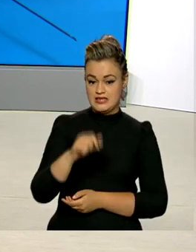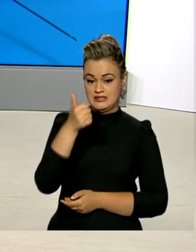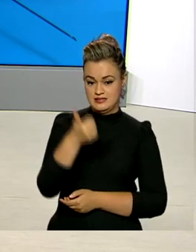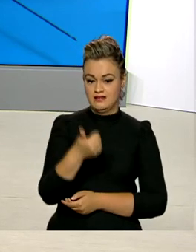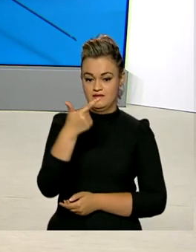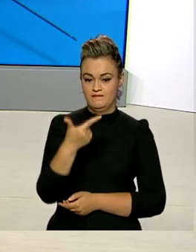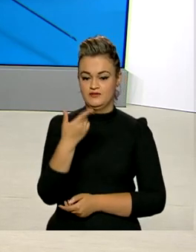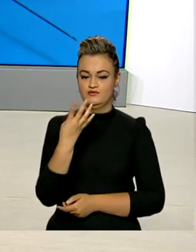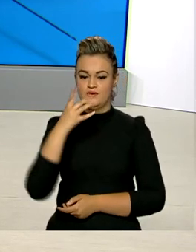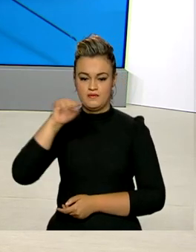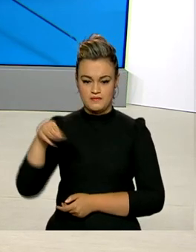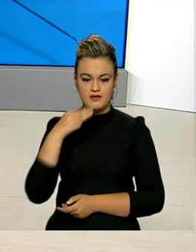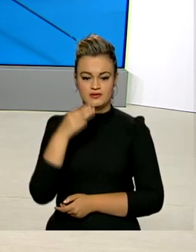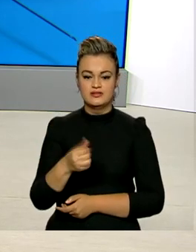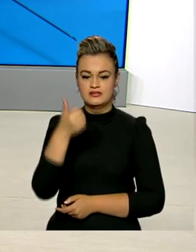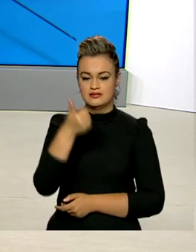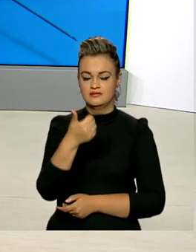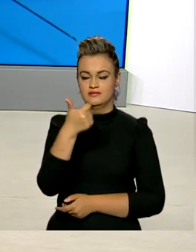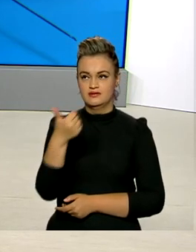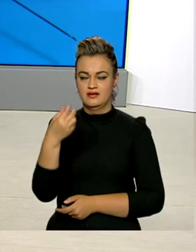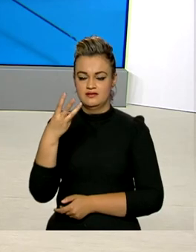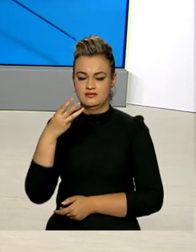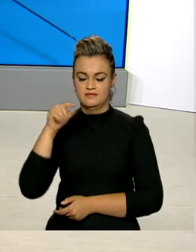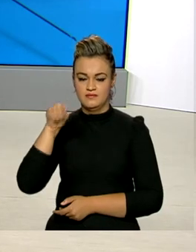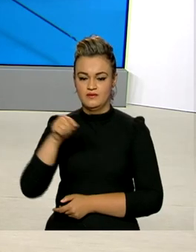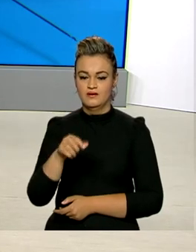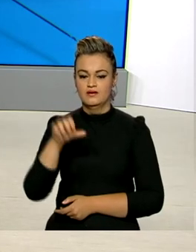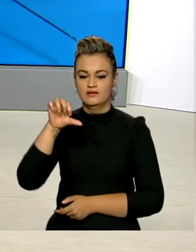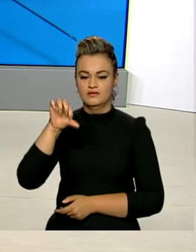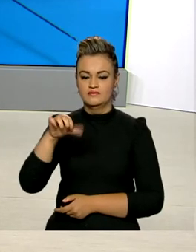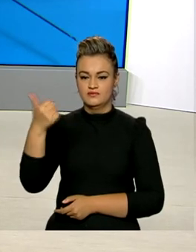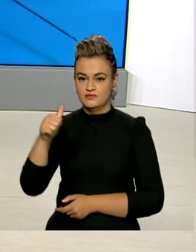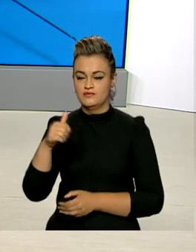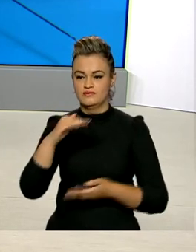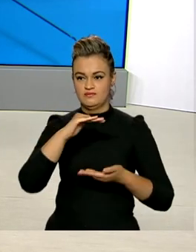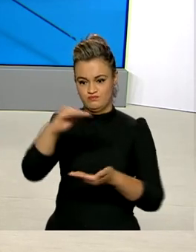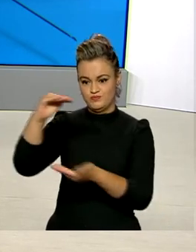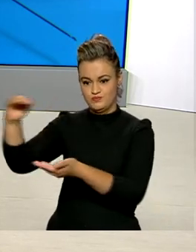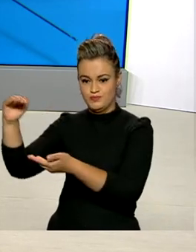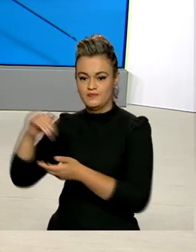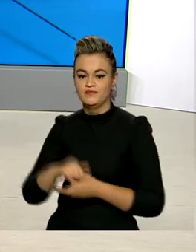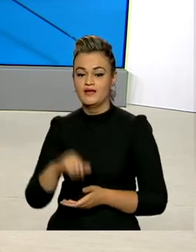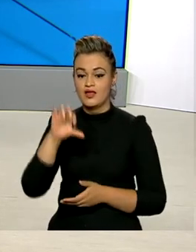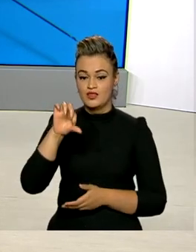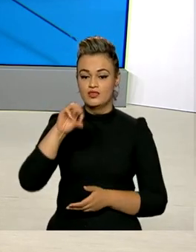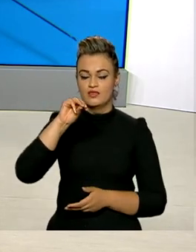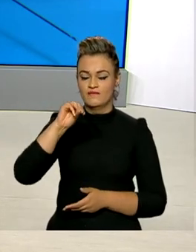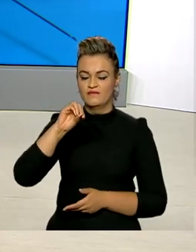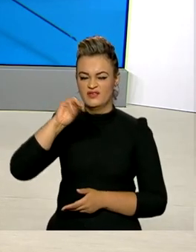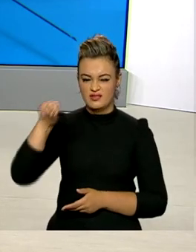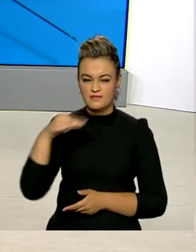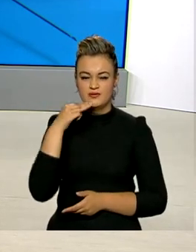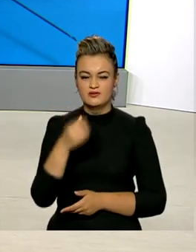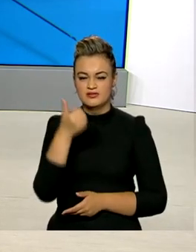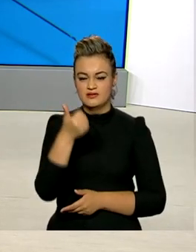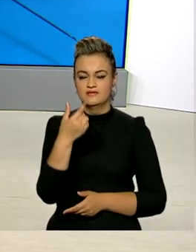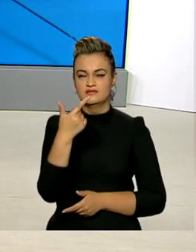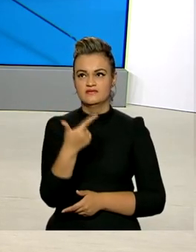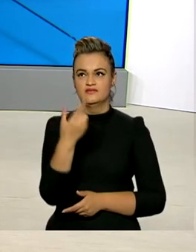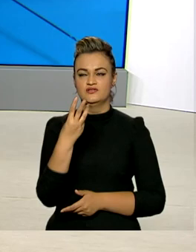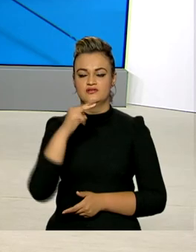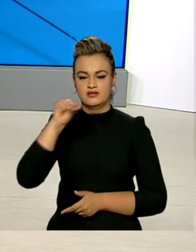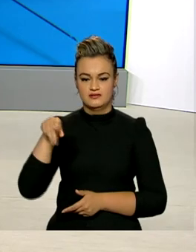124 milhões 113 mil 911 foram distribuídas. 90 milhões 123 mil